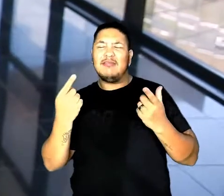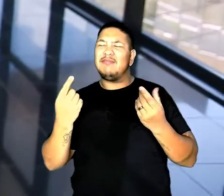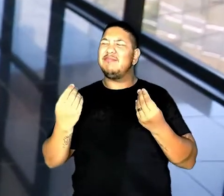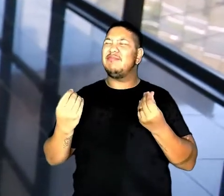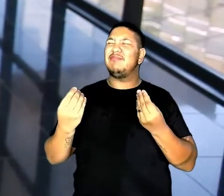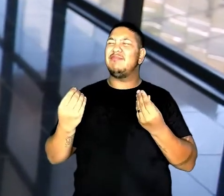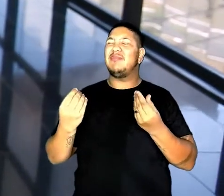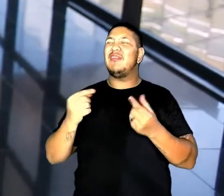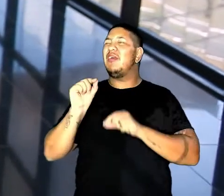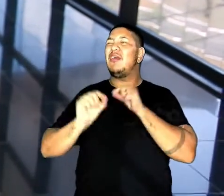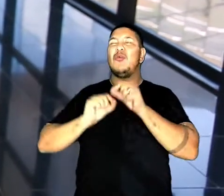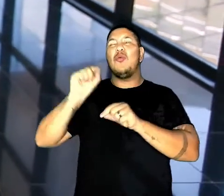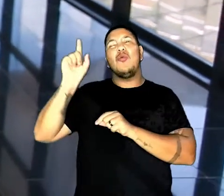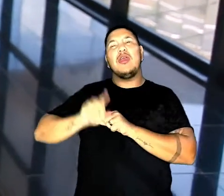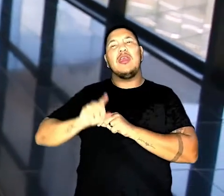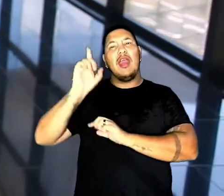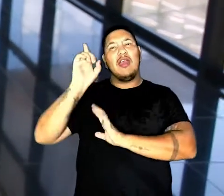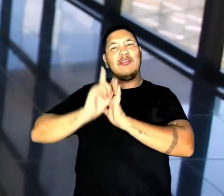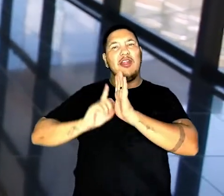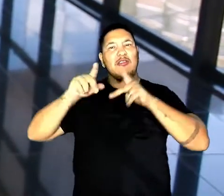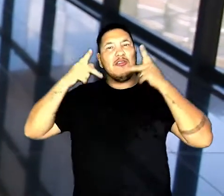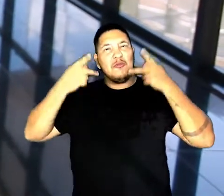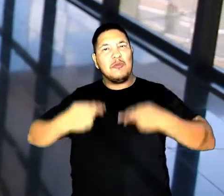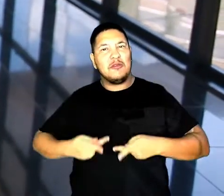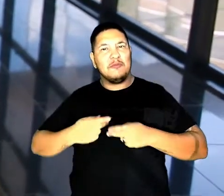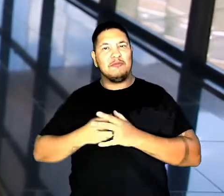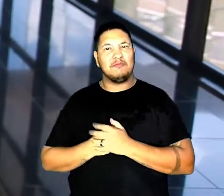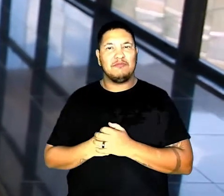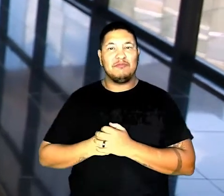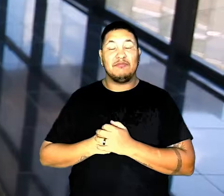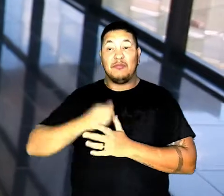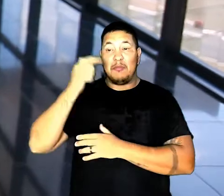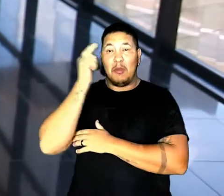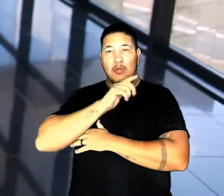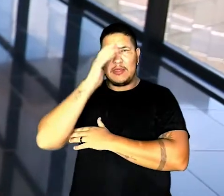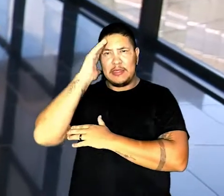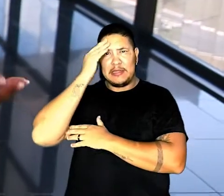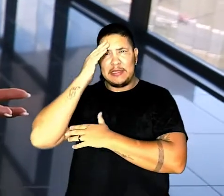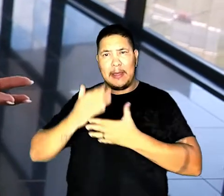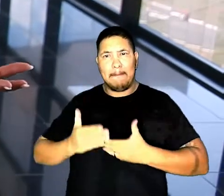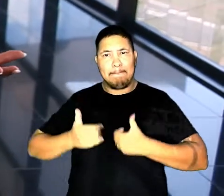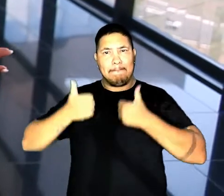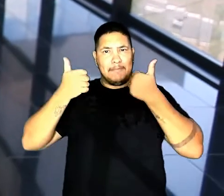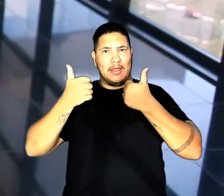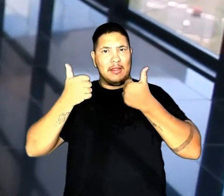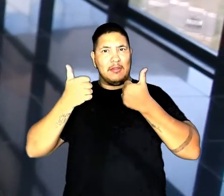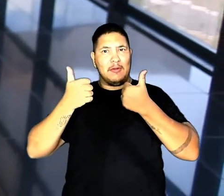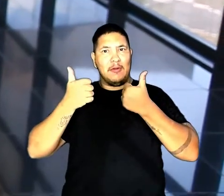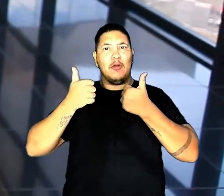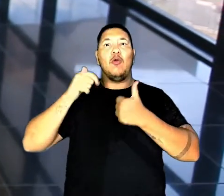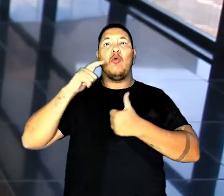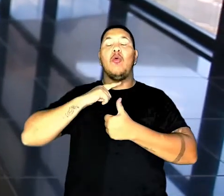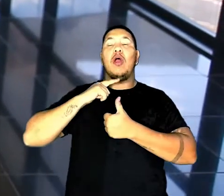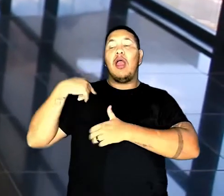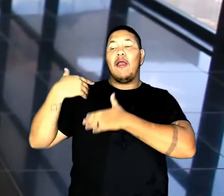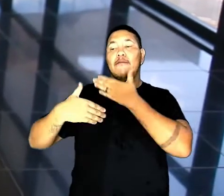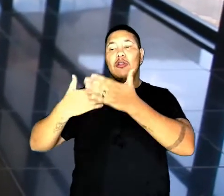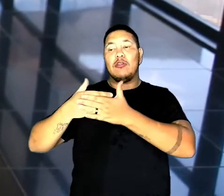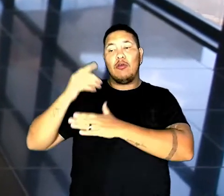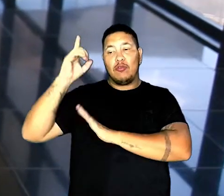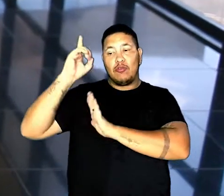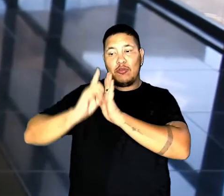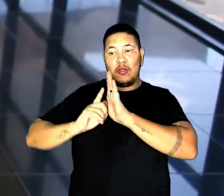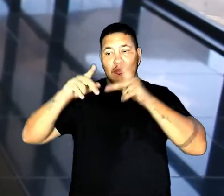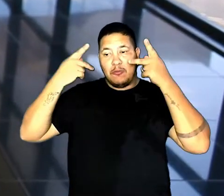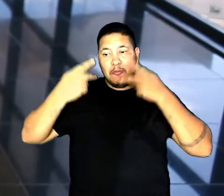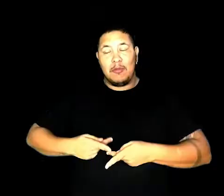Mas, afinal, o que são os Direitos Humanos? Para entender melhor a evolução dos Direitos Humanos no mundo,